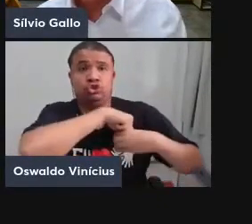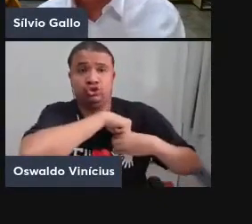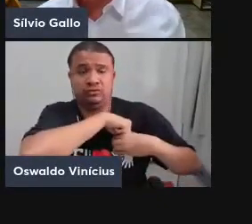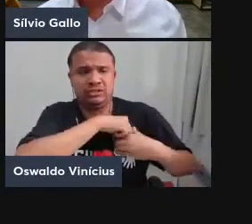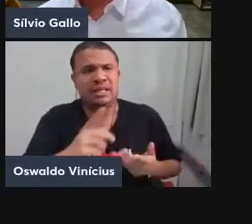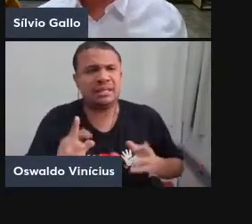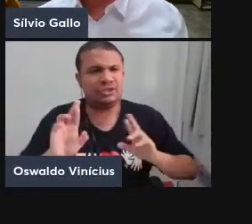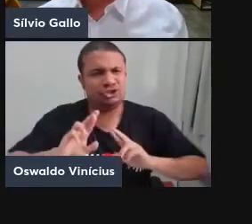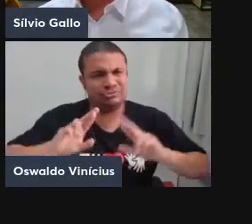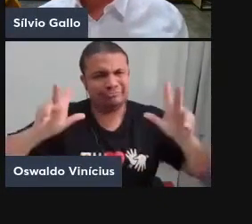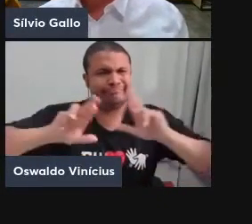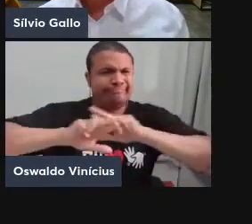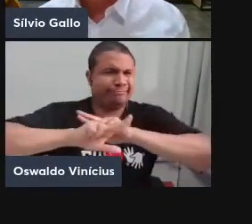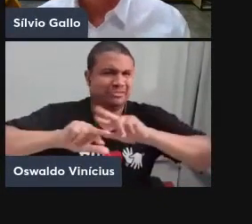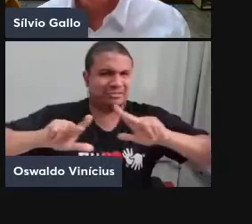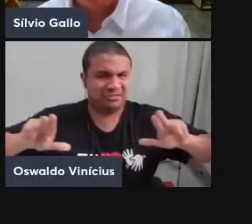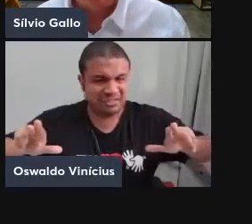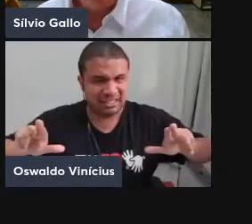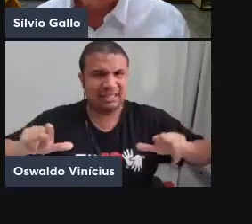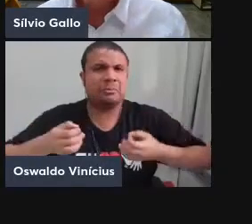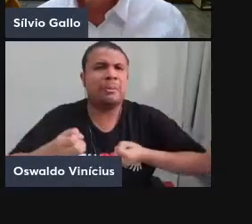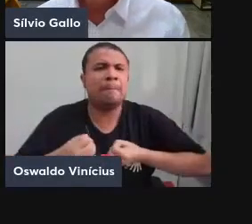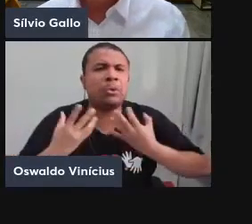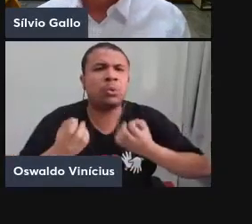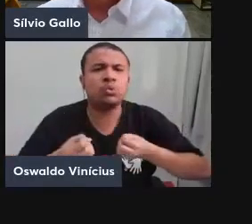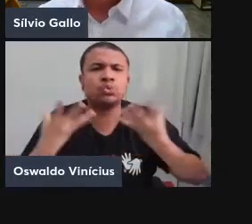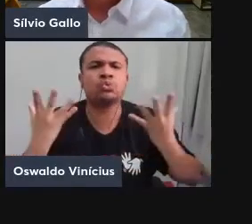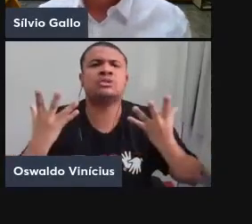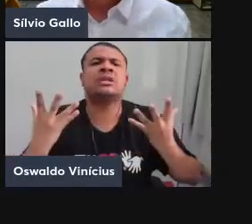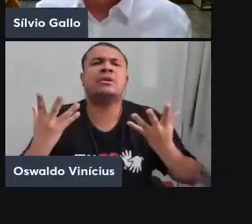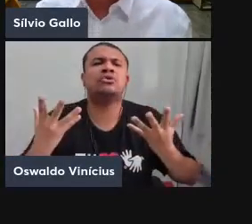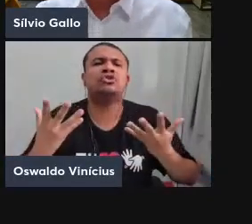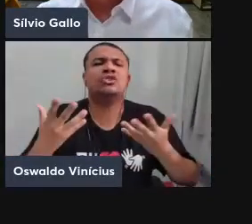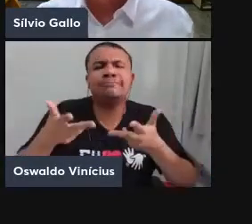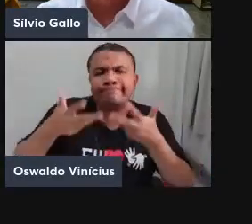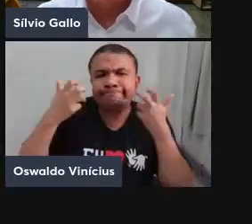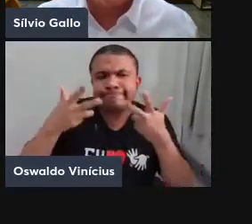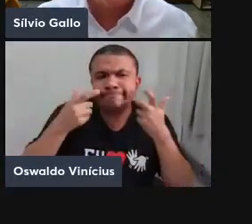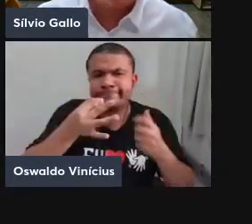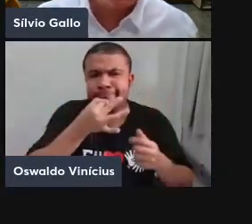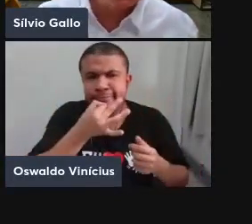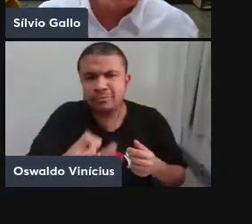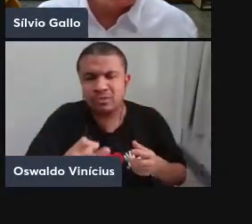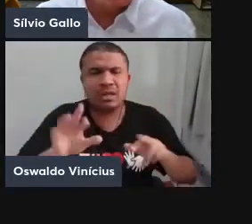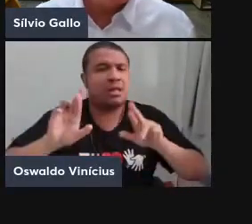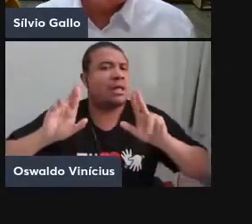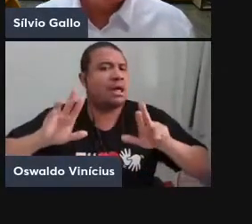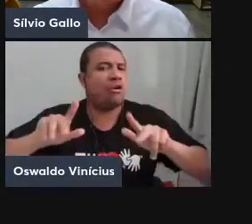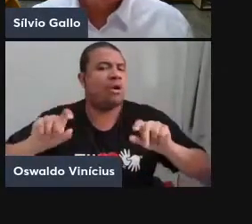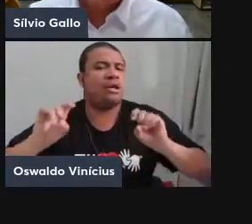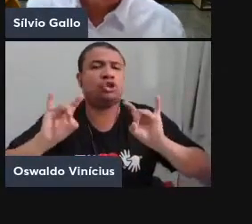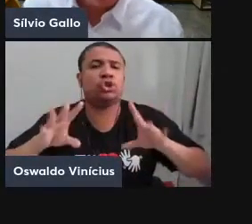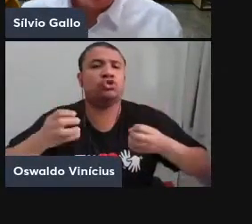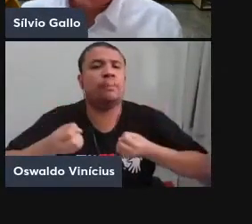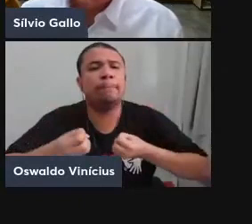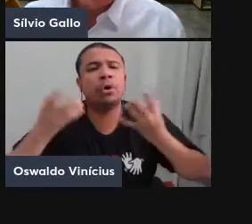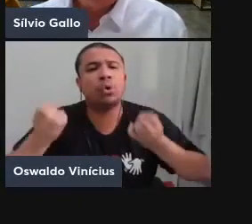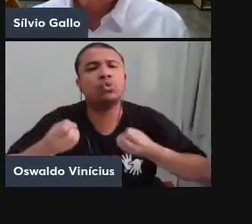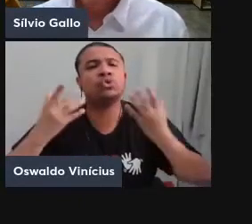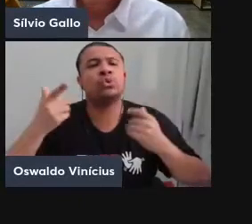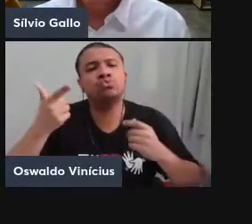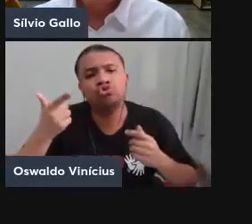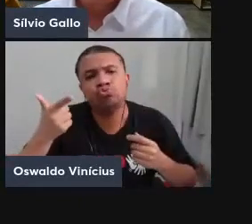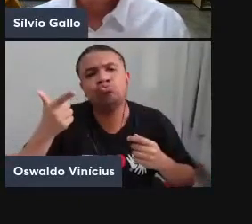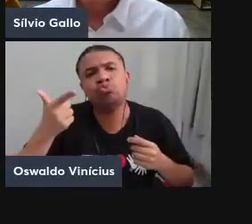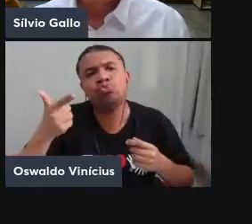que vão implicar numa produção de mundos possíveis. Vejam que eu não estou falando aqui na produção de um outro